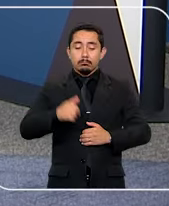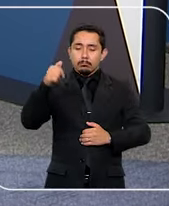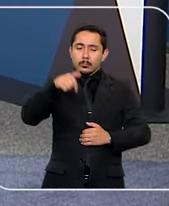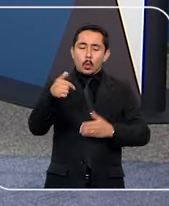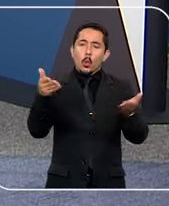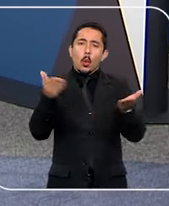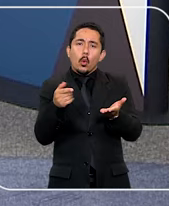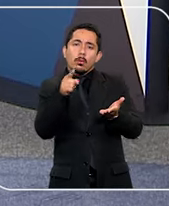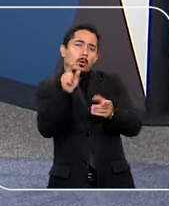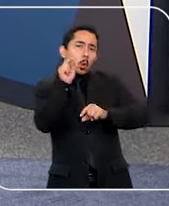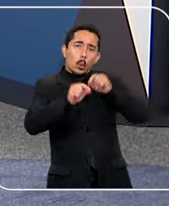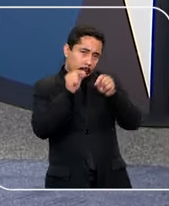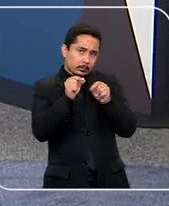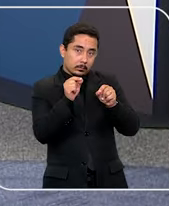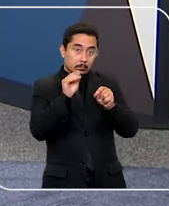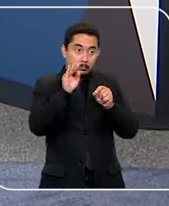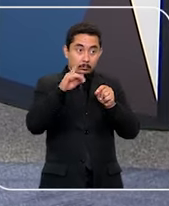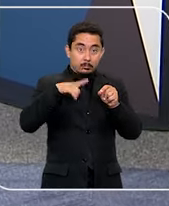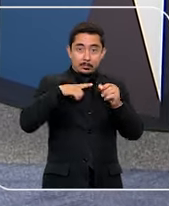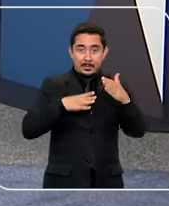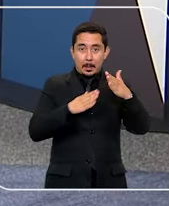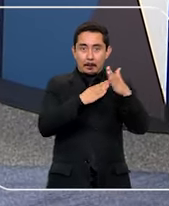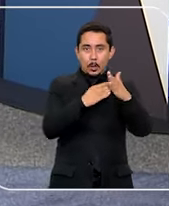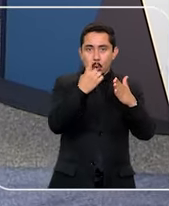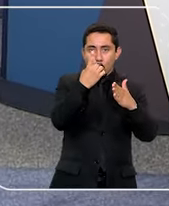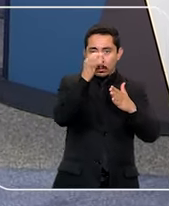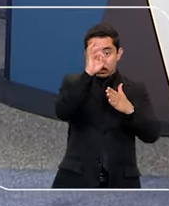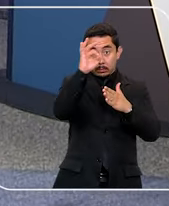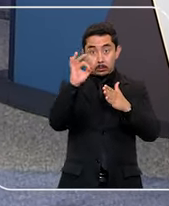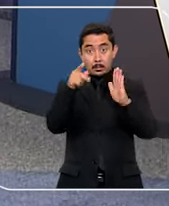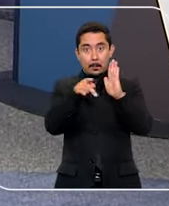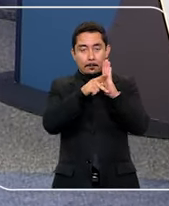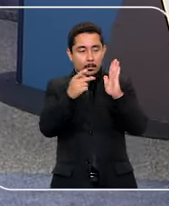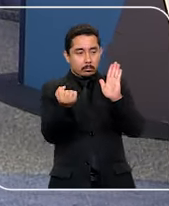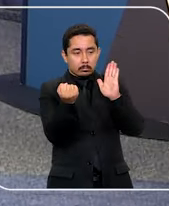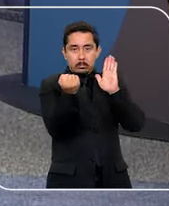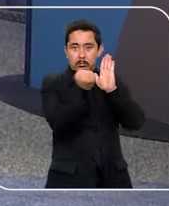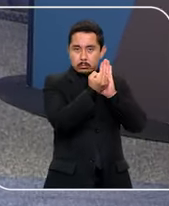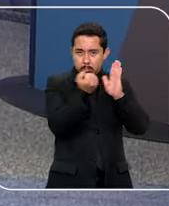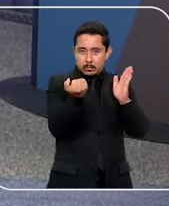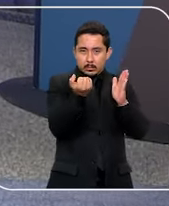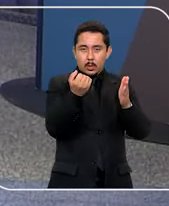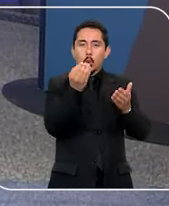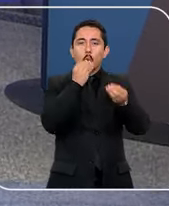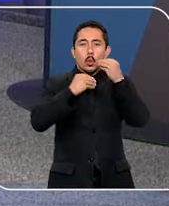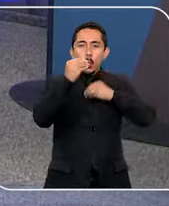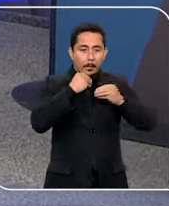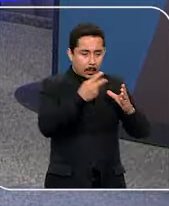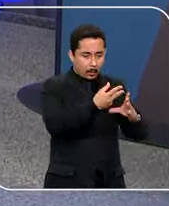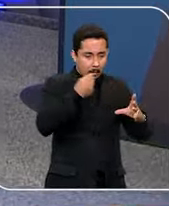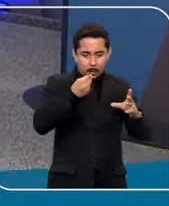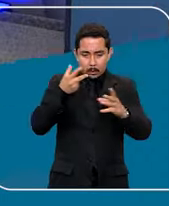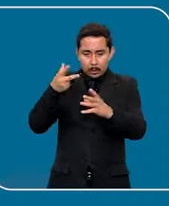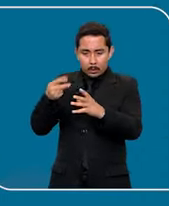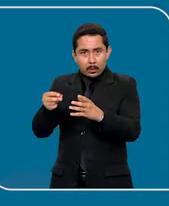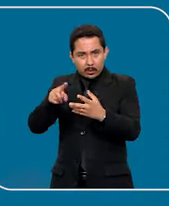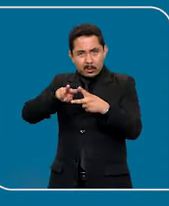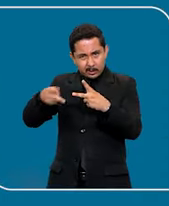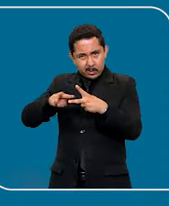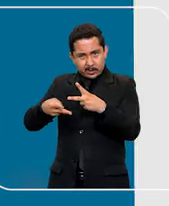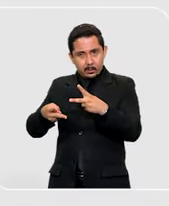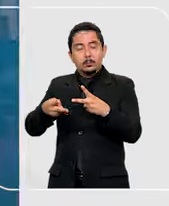Nesta edição você vai ver, limite de 1% para rotulagem de alimentos transgênicos é considerado legal.